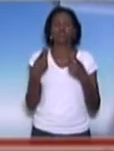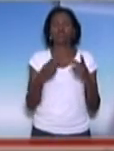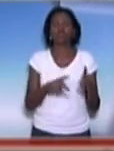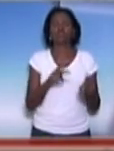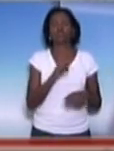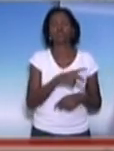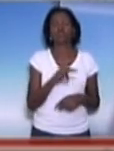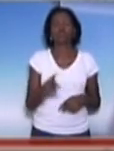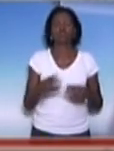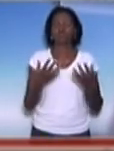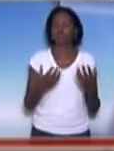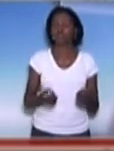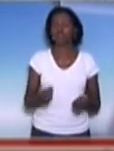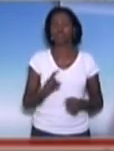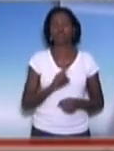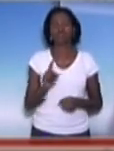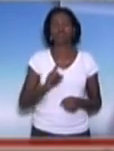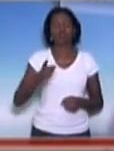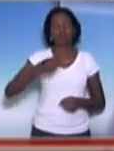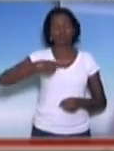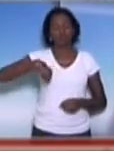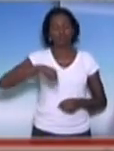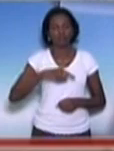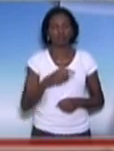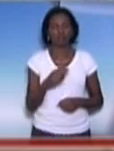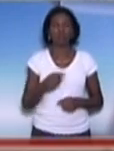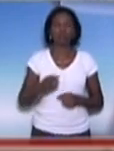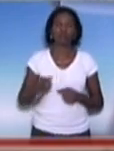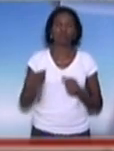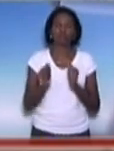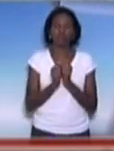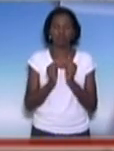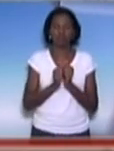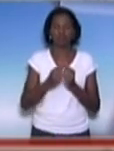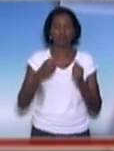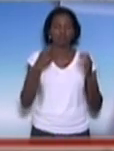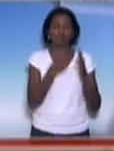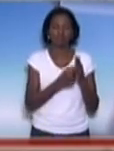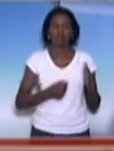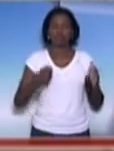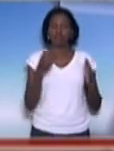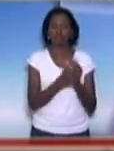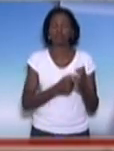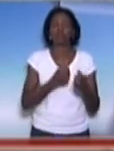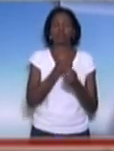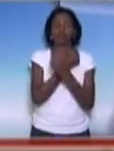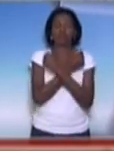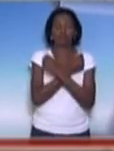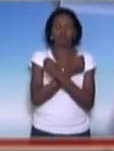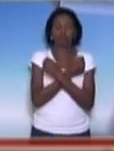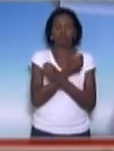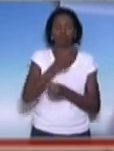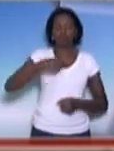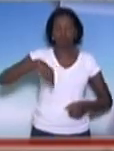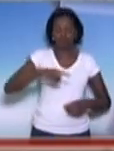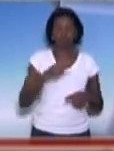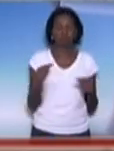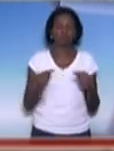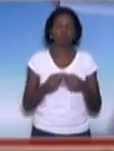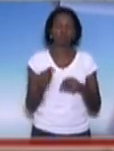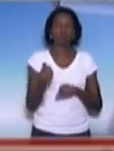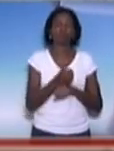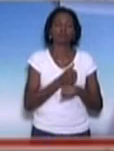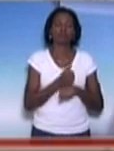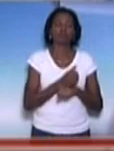professores. Isso nós não vamos aceitar. Nós que acompanhamos a luta do magistério, até porque nós somos da carreira do magistério, não vamos